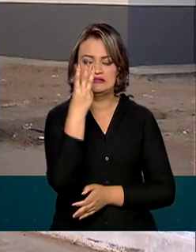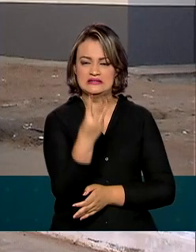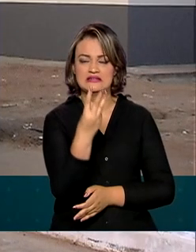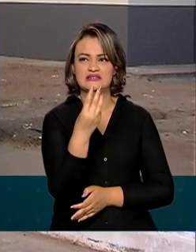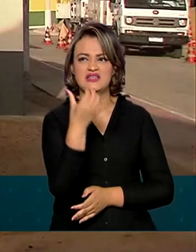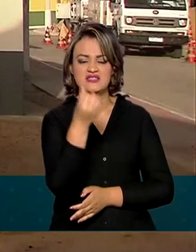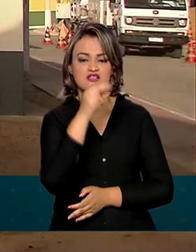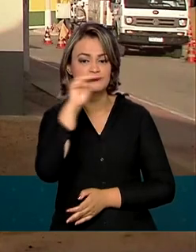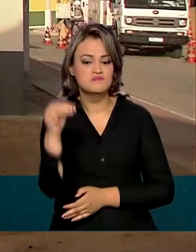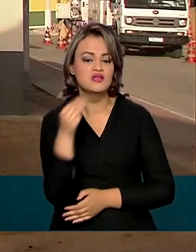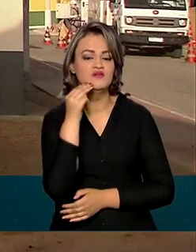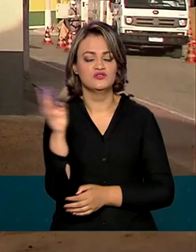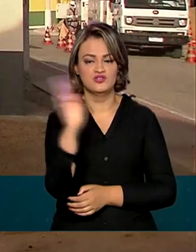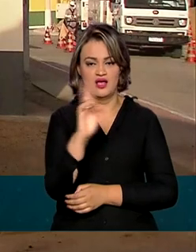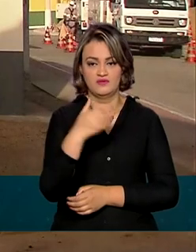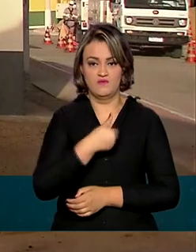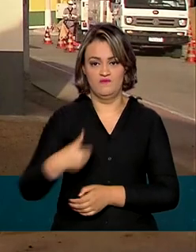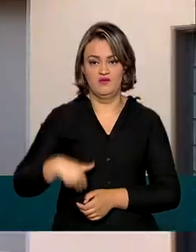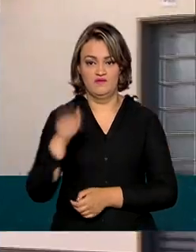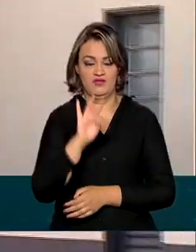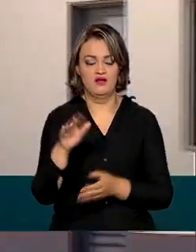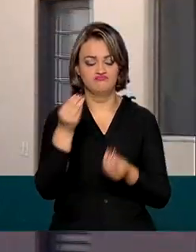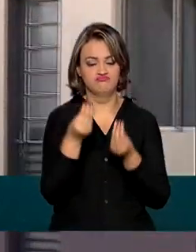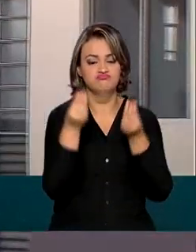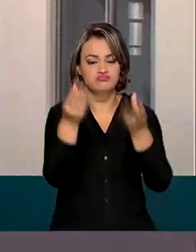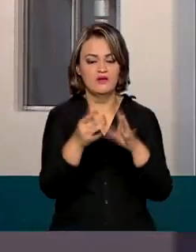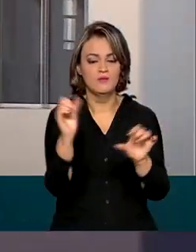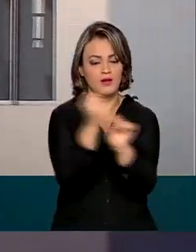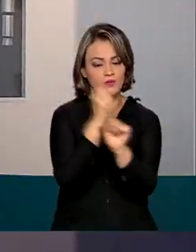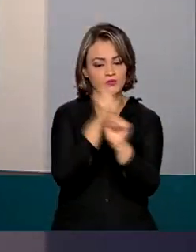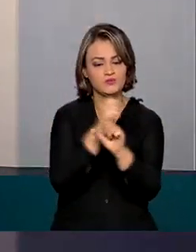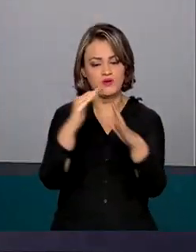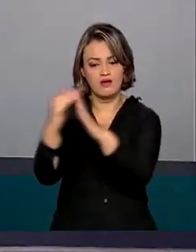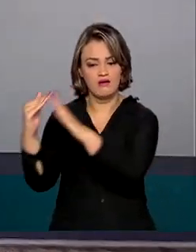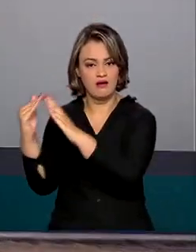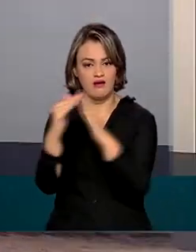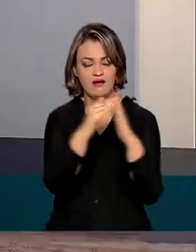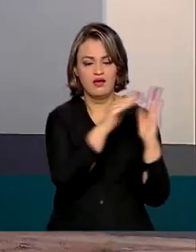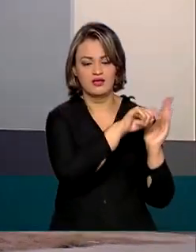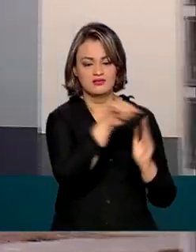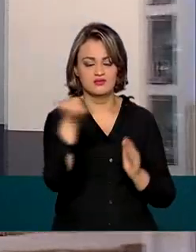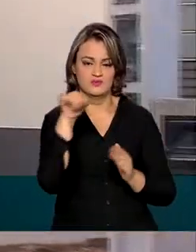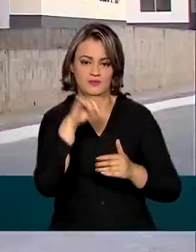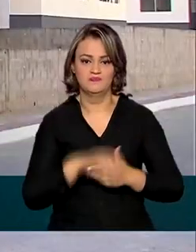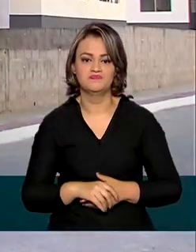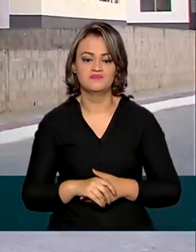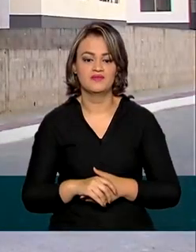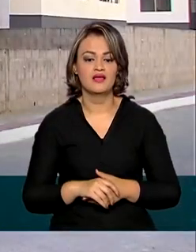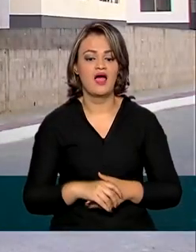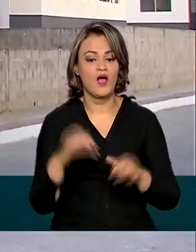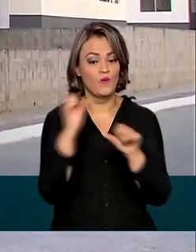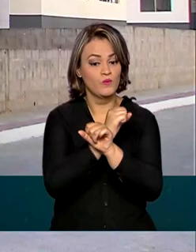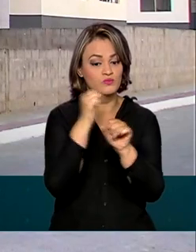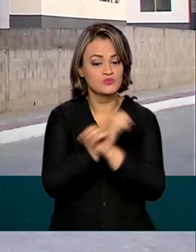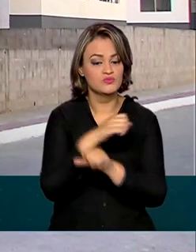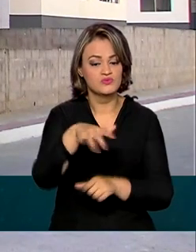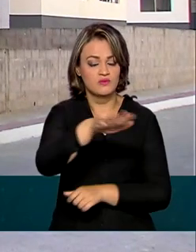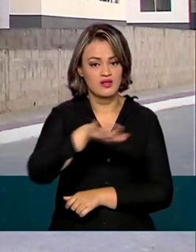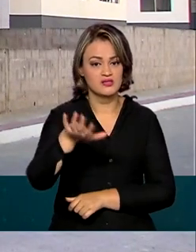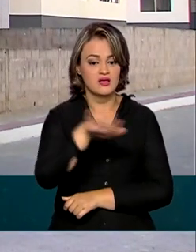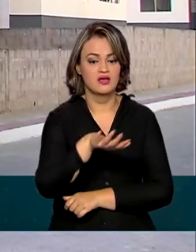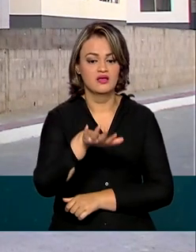milhões de reais por parte do governo federal para construir o residencial solar de São Mateus. As obras do conjunto